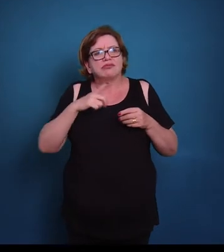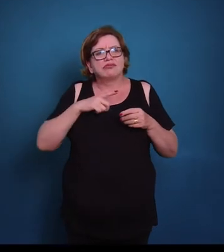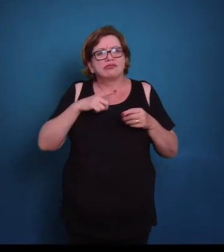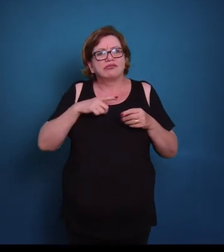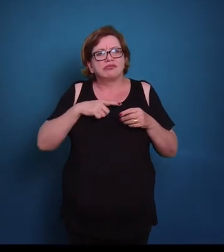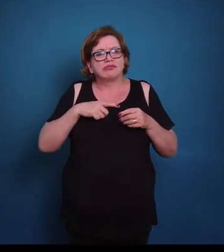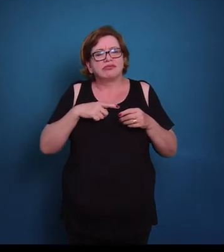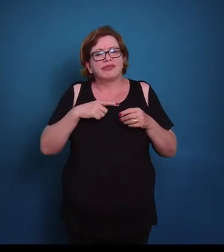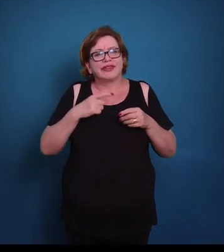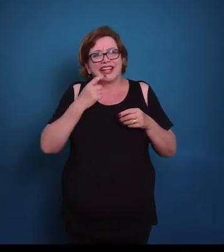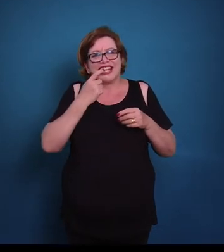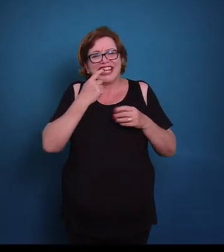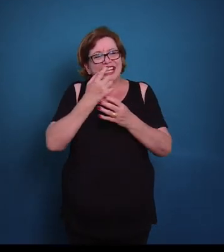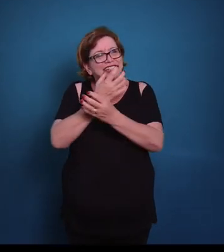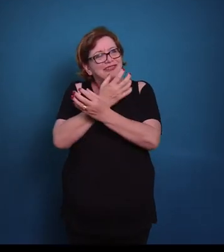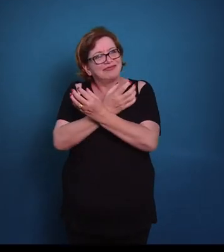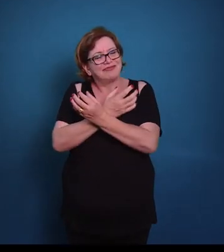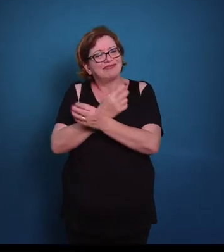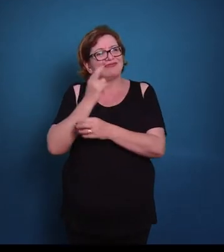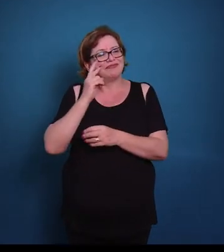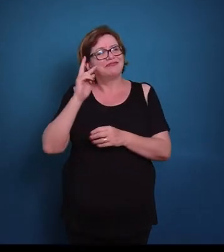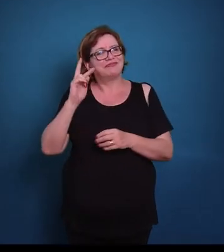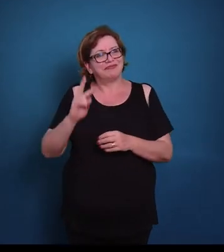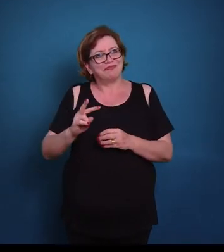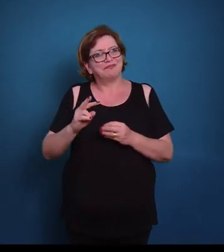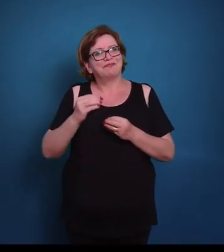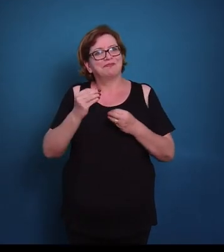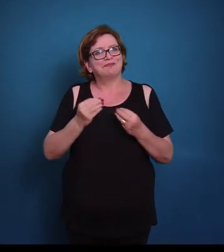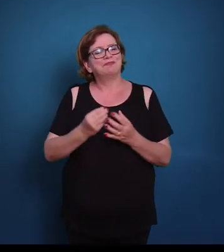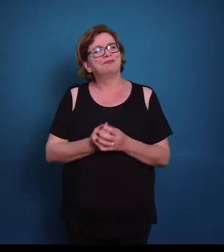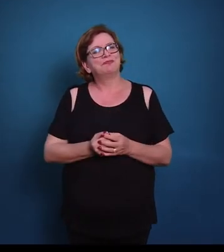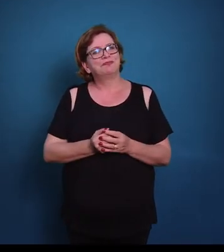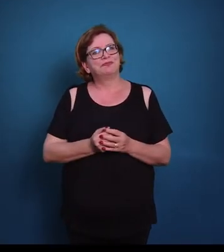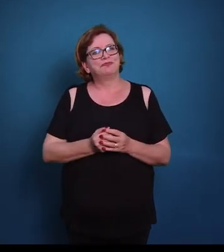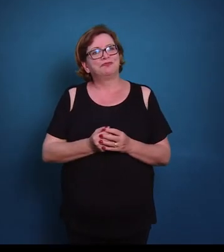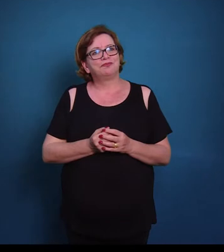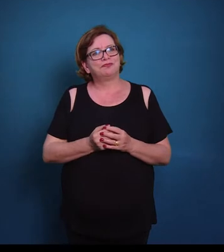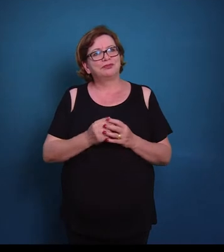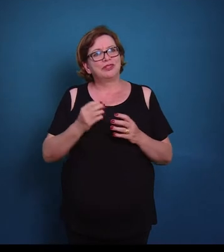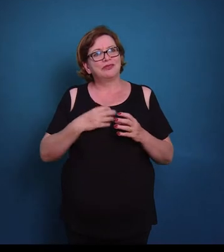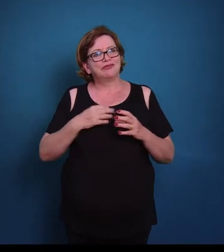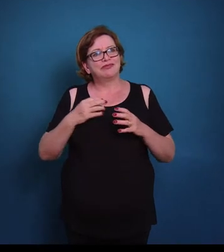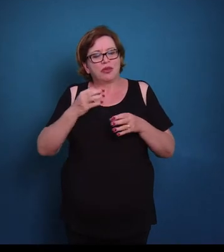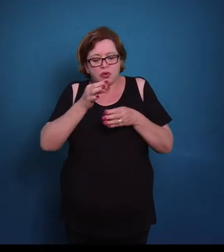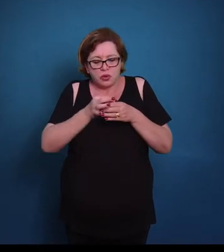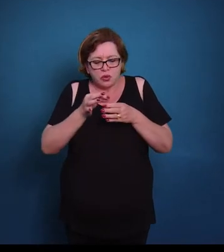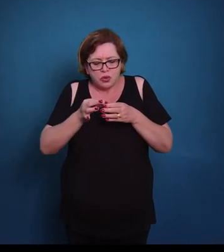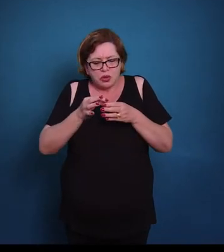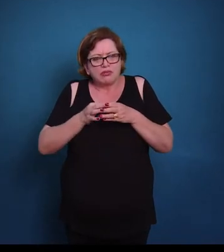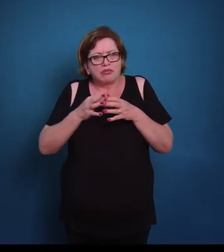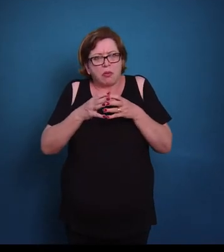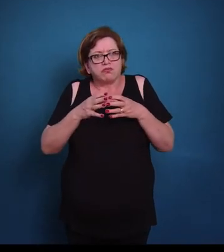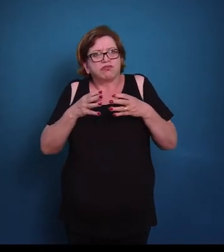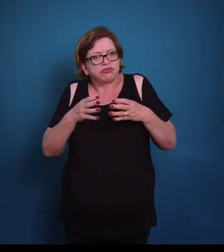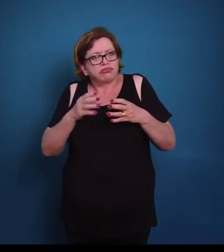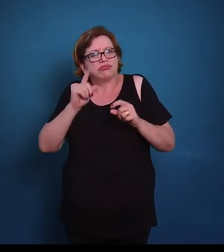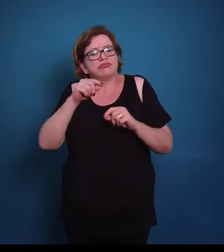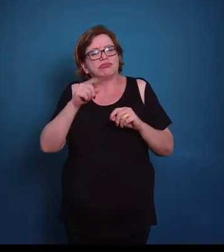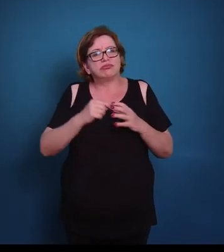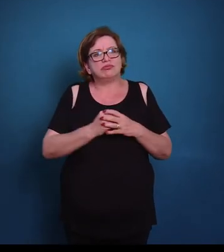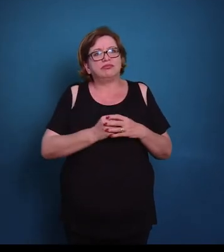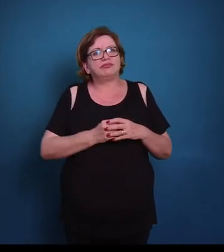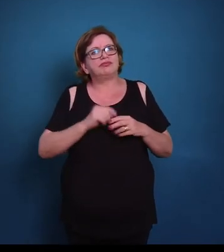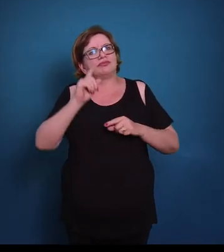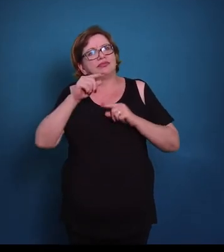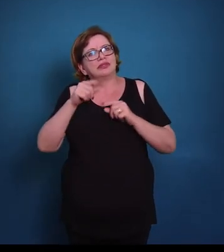o tecido ósseo, as três células, então três osteoclastos. Então são células multinucleadas, células grandes, e essas células,